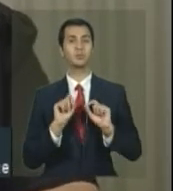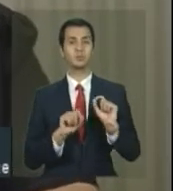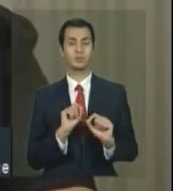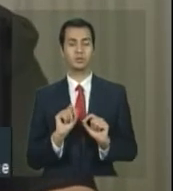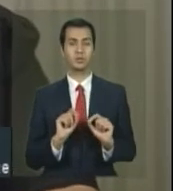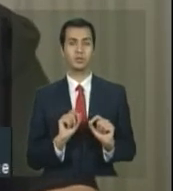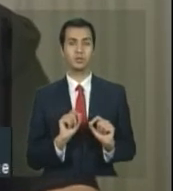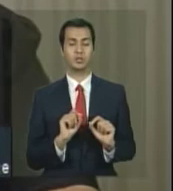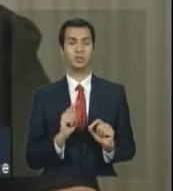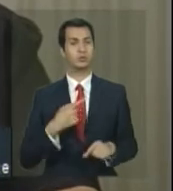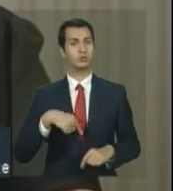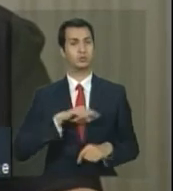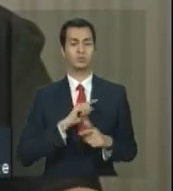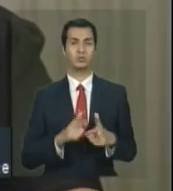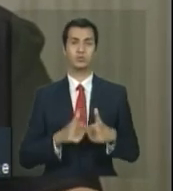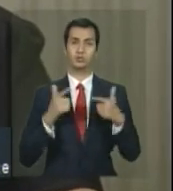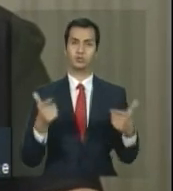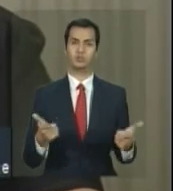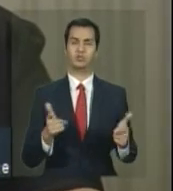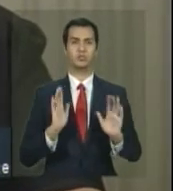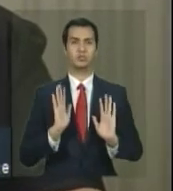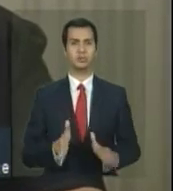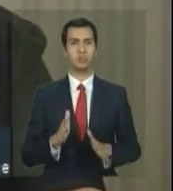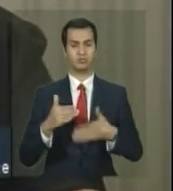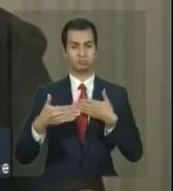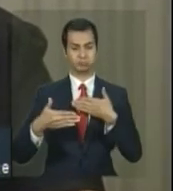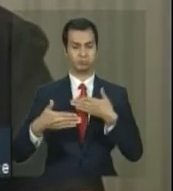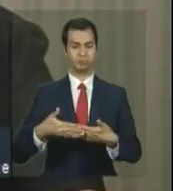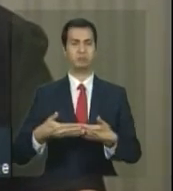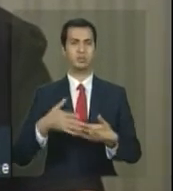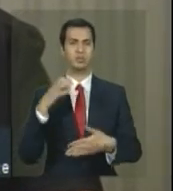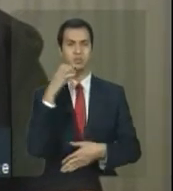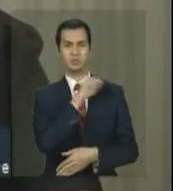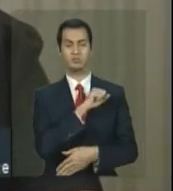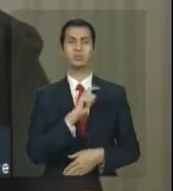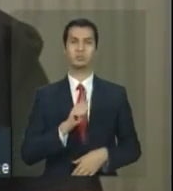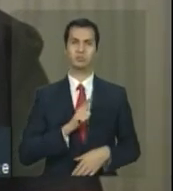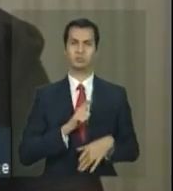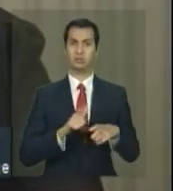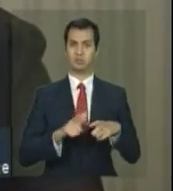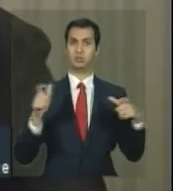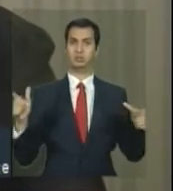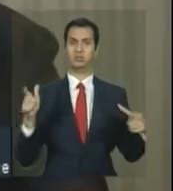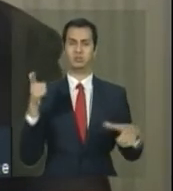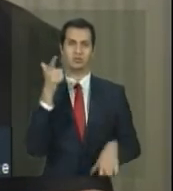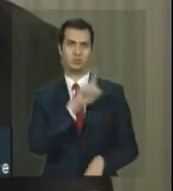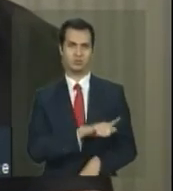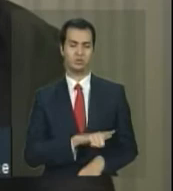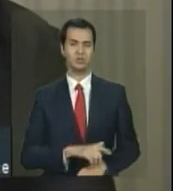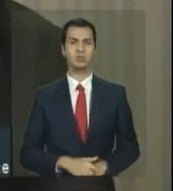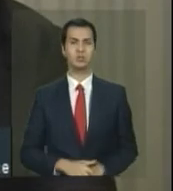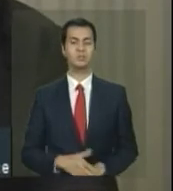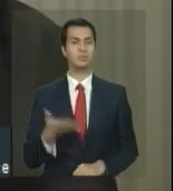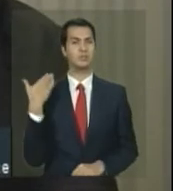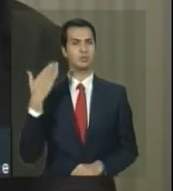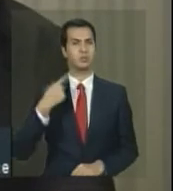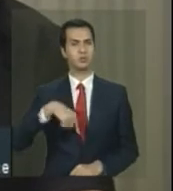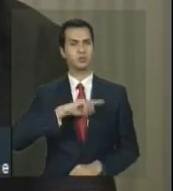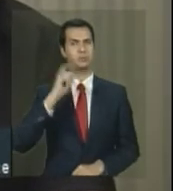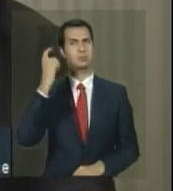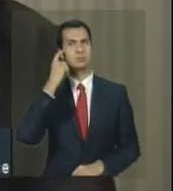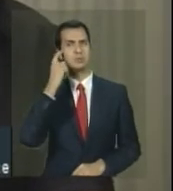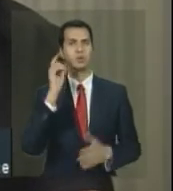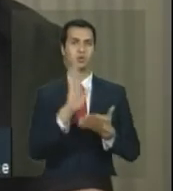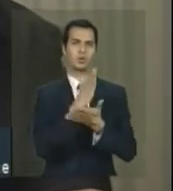que a gente já tenha tido nesse curto espaço de tempo uma adesão tão grande. Nós imaginávamos no começo que talvez